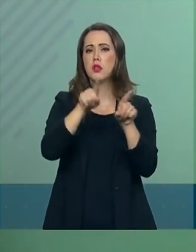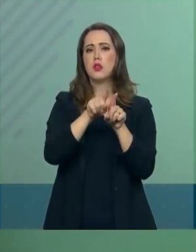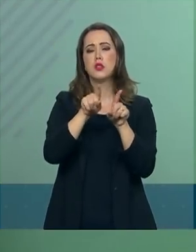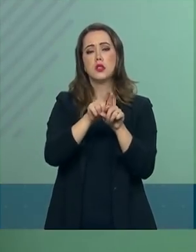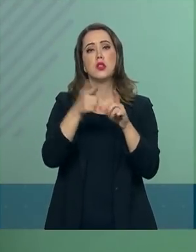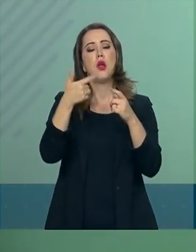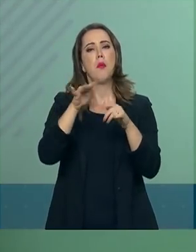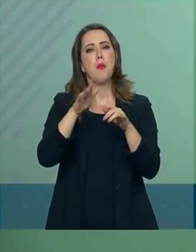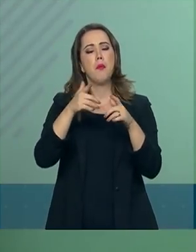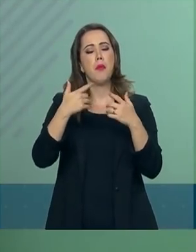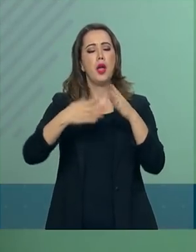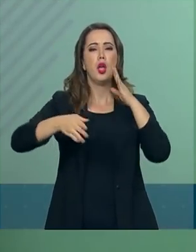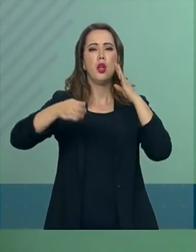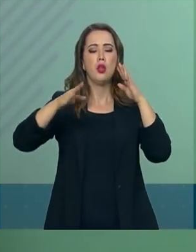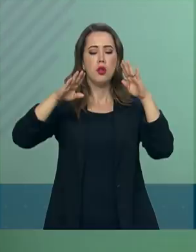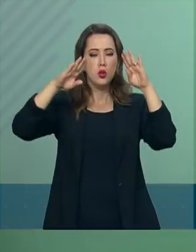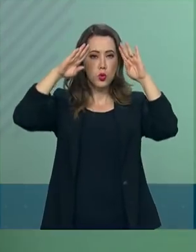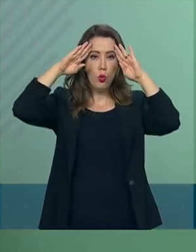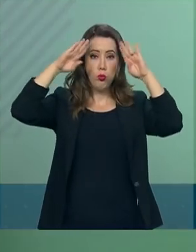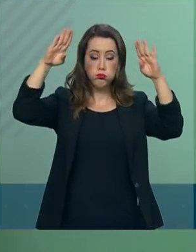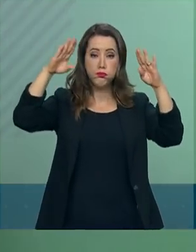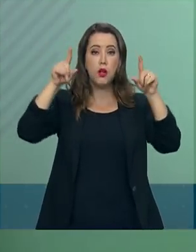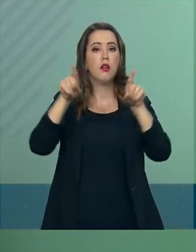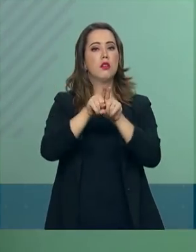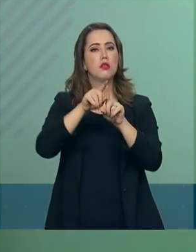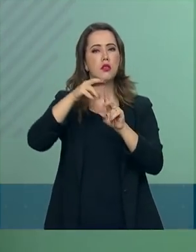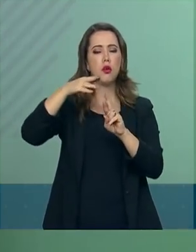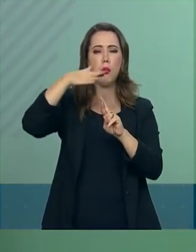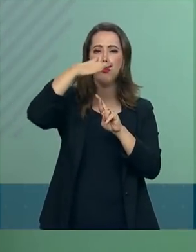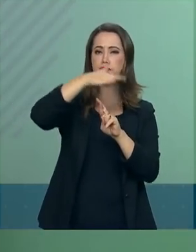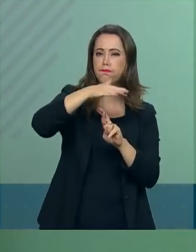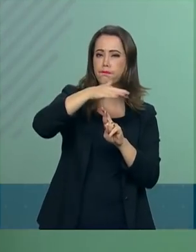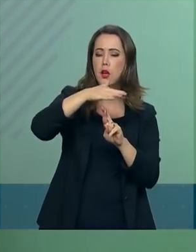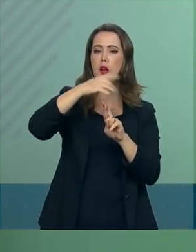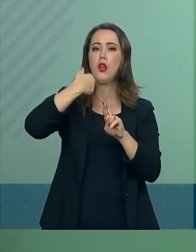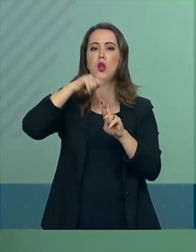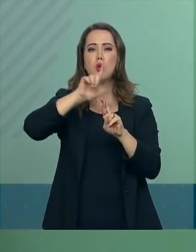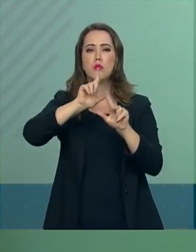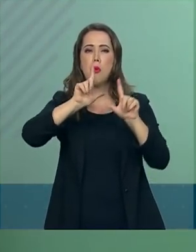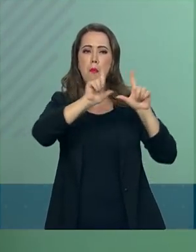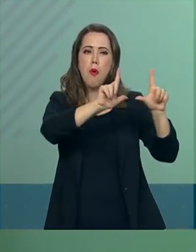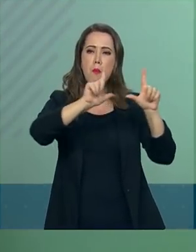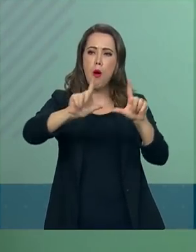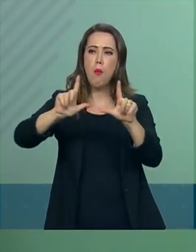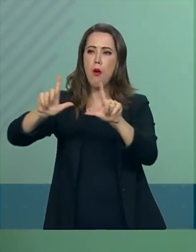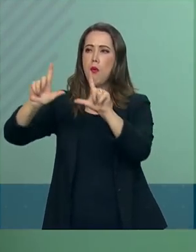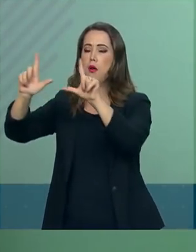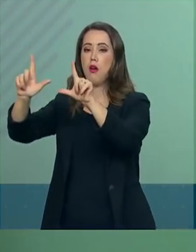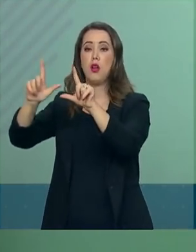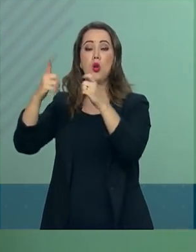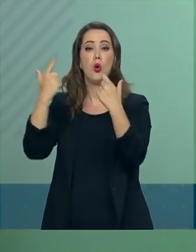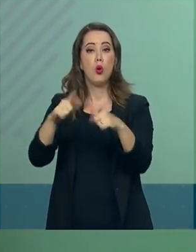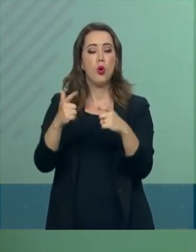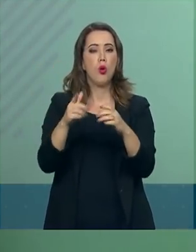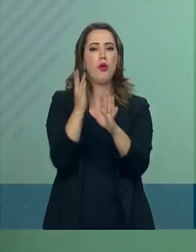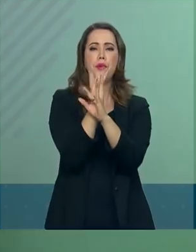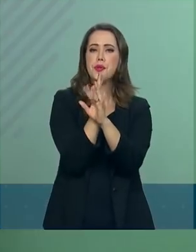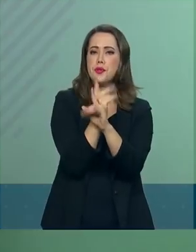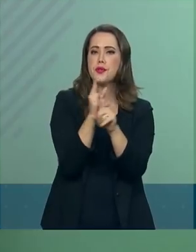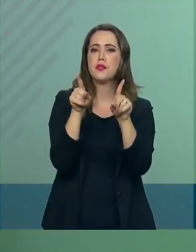aeroportuários, metroviários e rodoviários, painéis em comunidades urbanas,